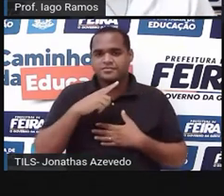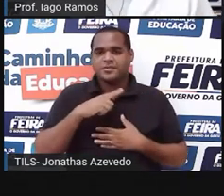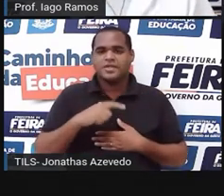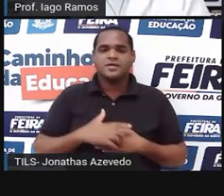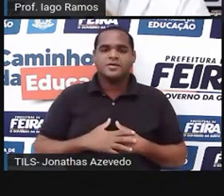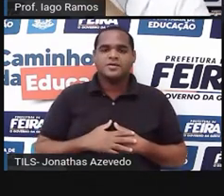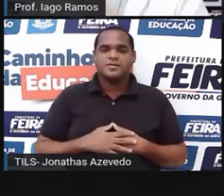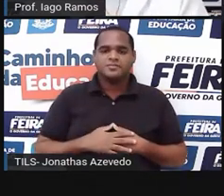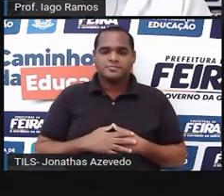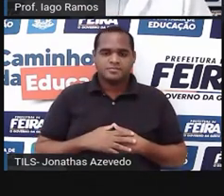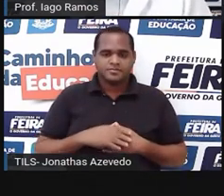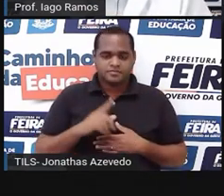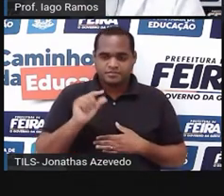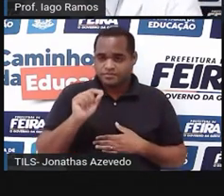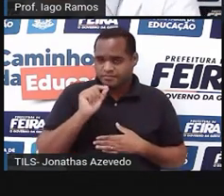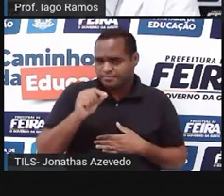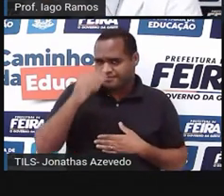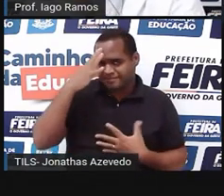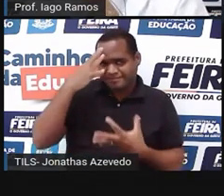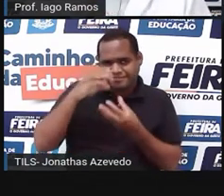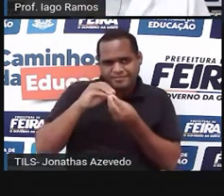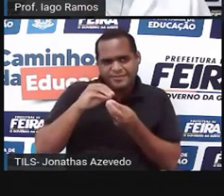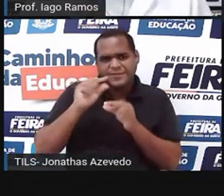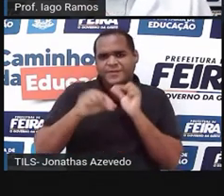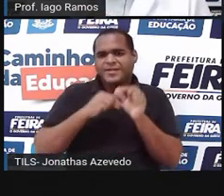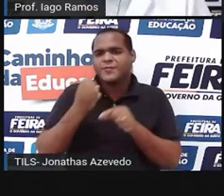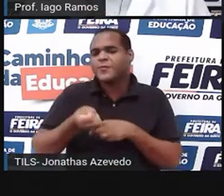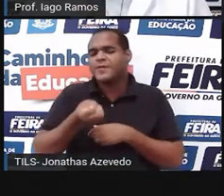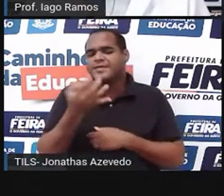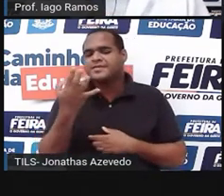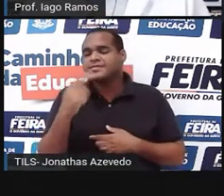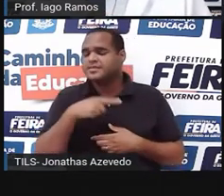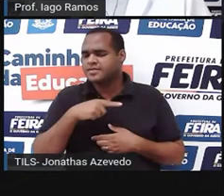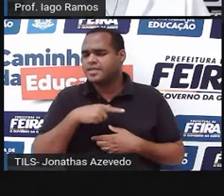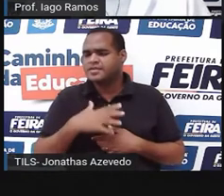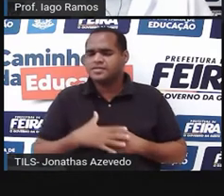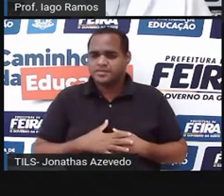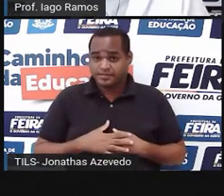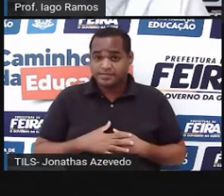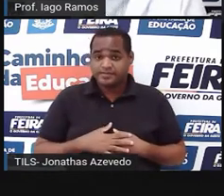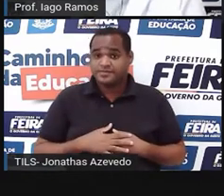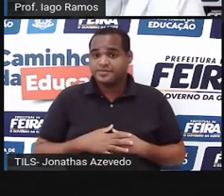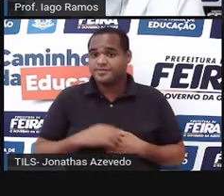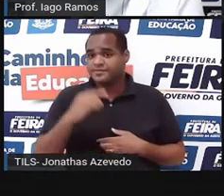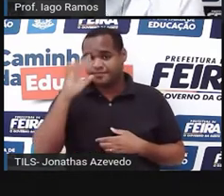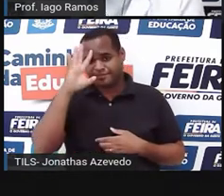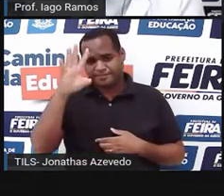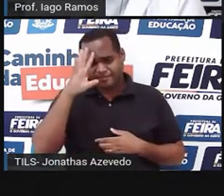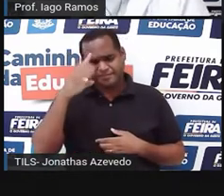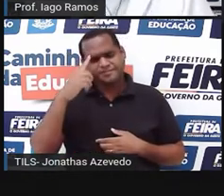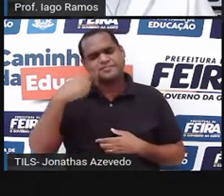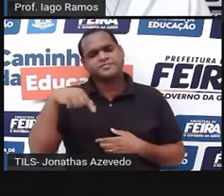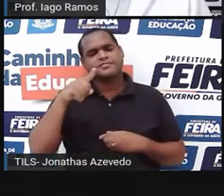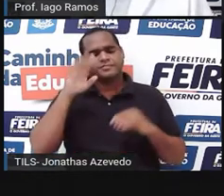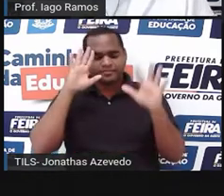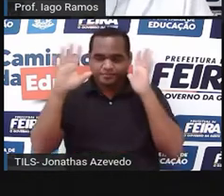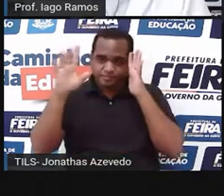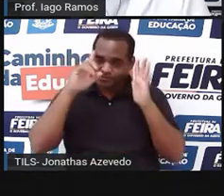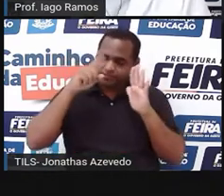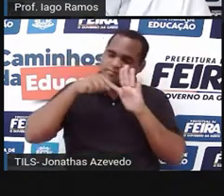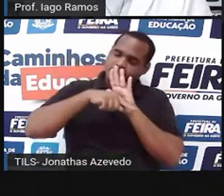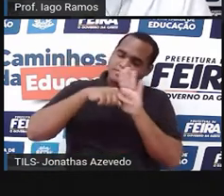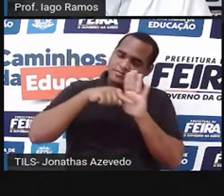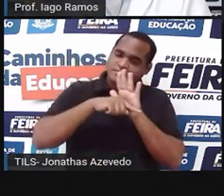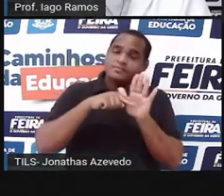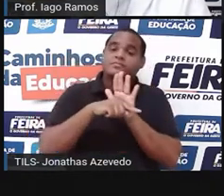Até aqui, entendeu? Mas entendeu quanto? É bom sempre a gente fazer essa avaliação, tá